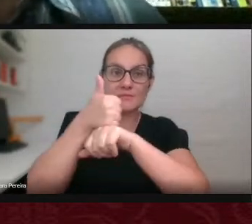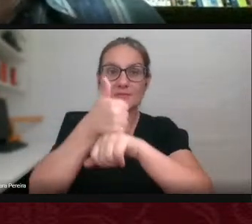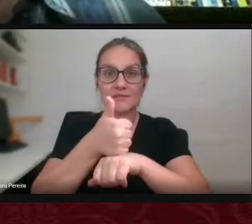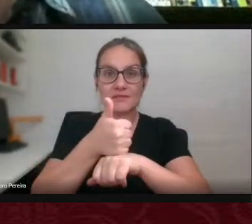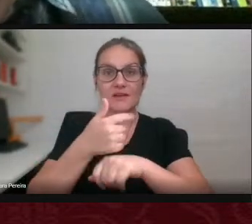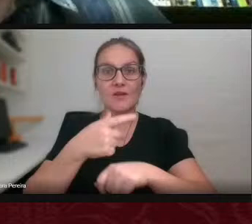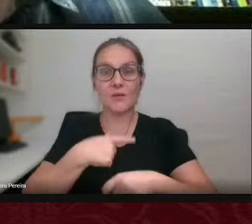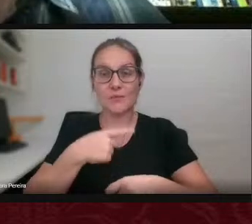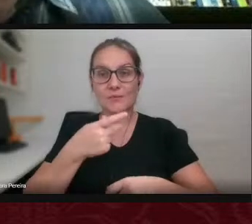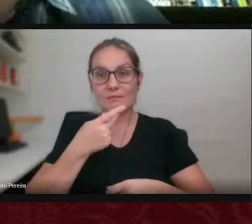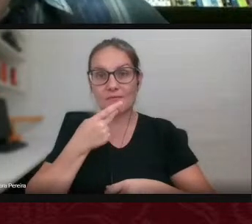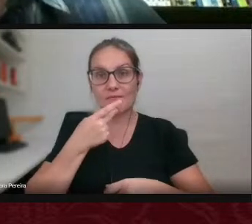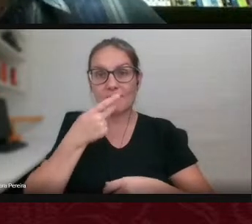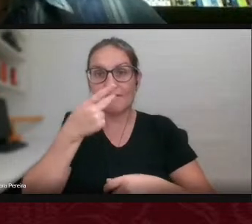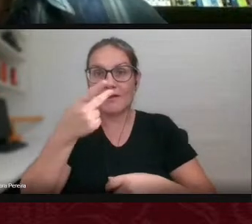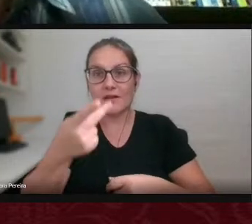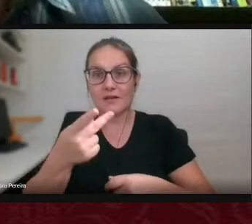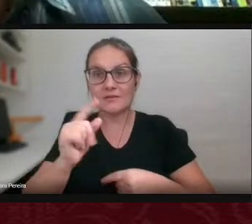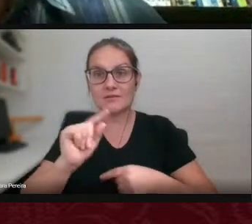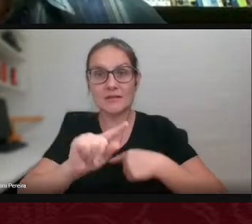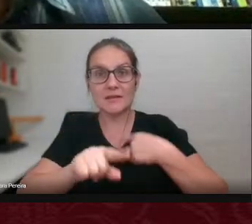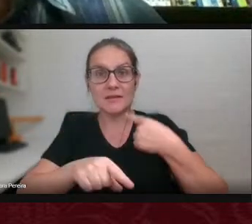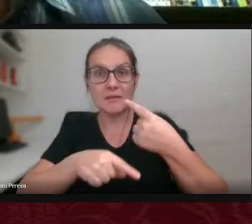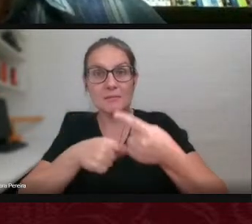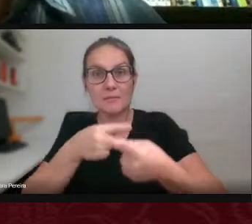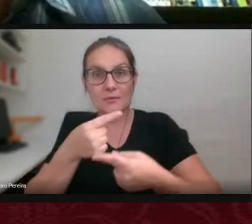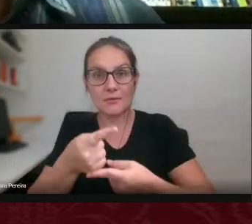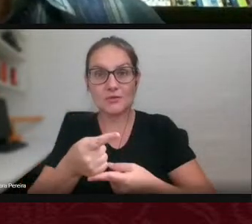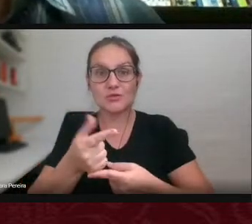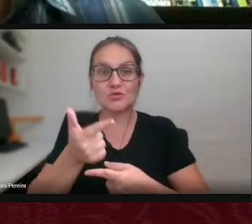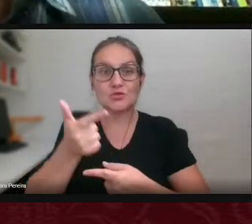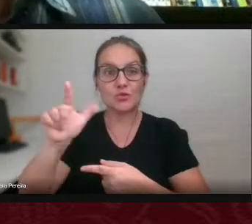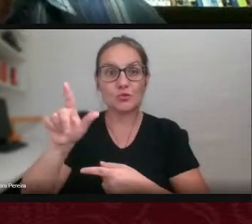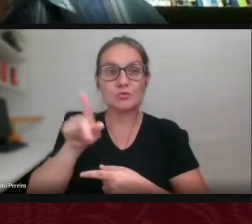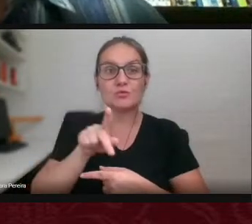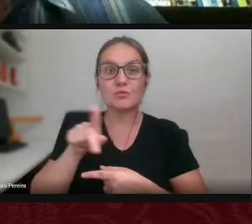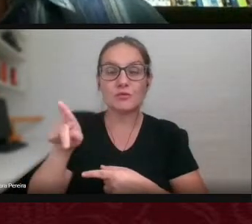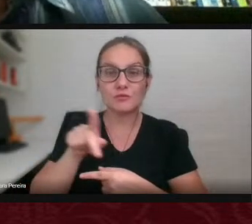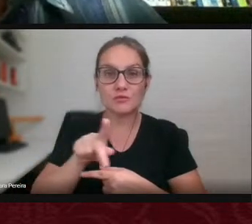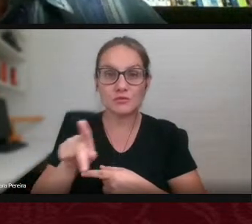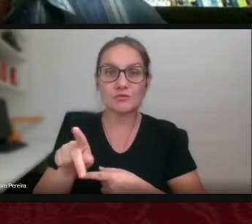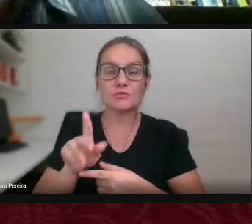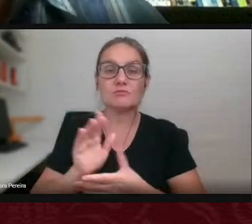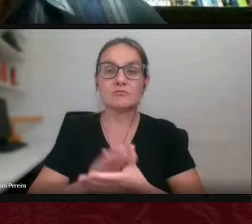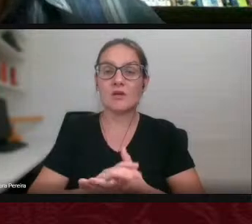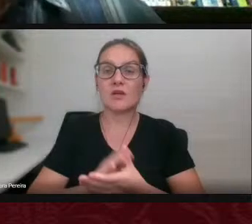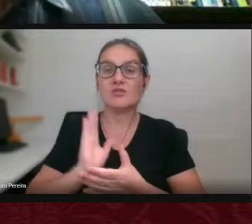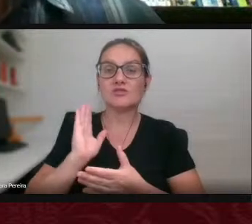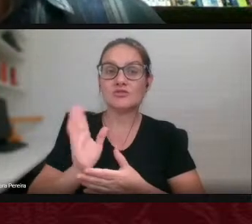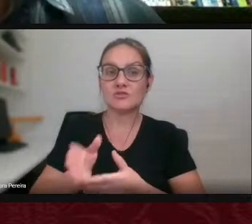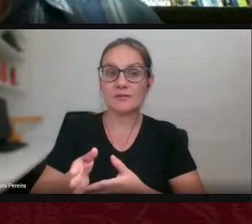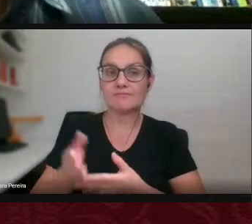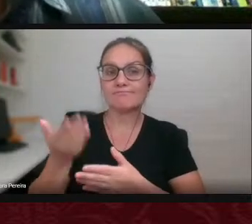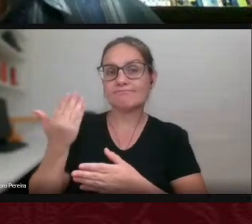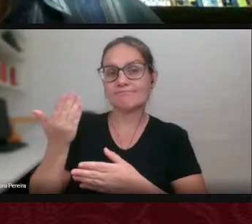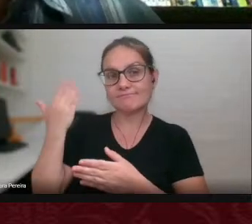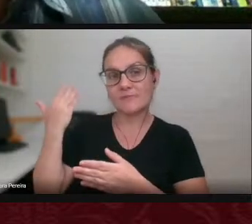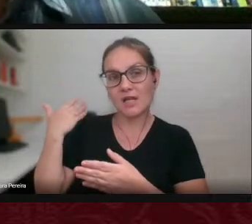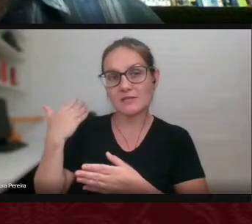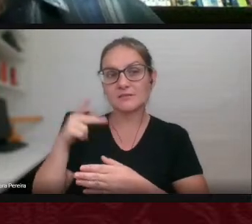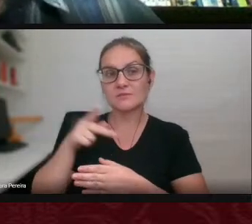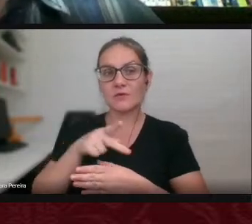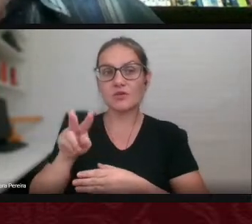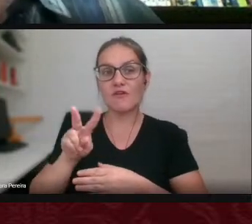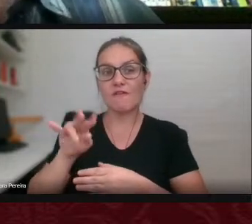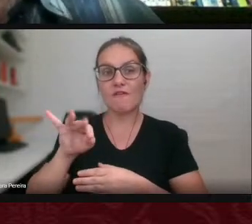falando depois, justamente aí, professores que falaram antes de mim, né? O professor